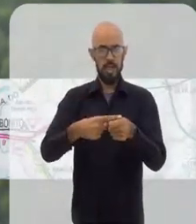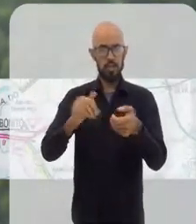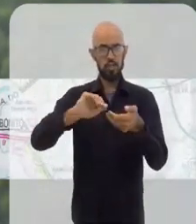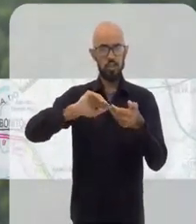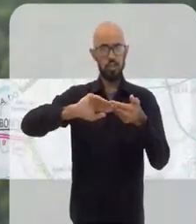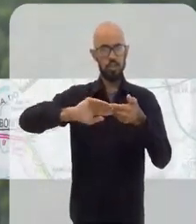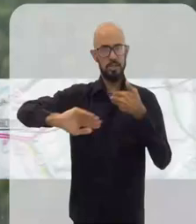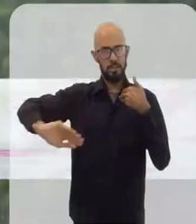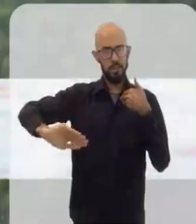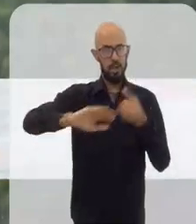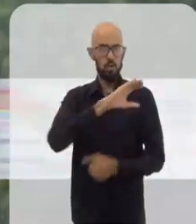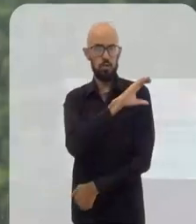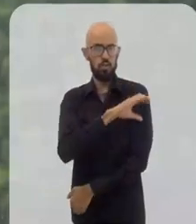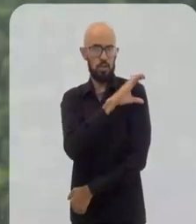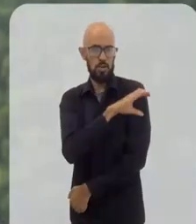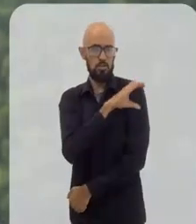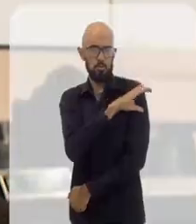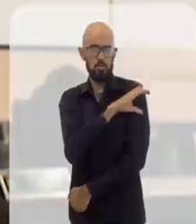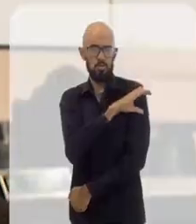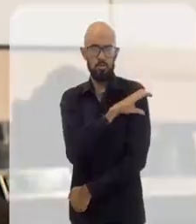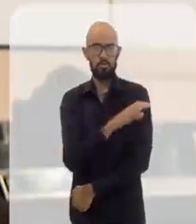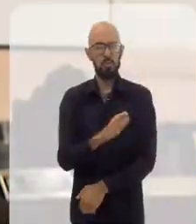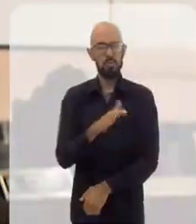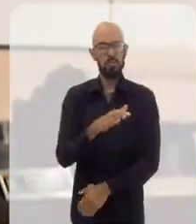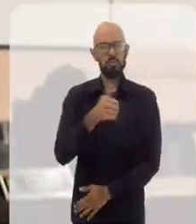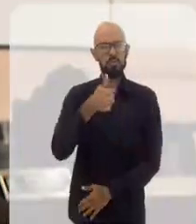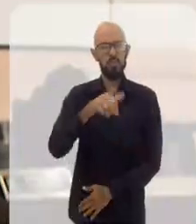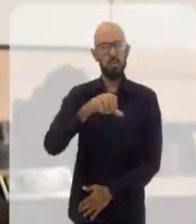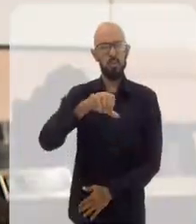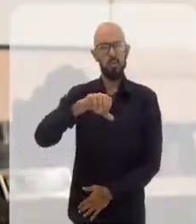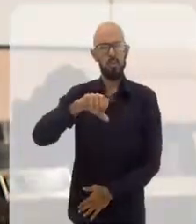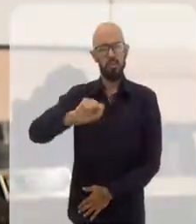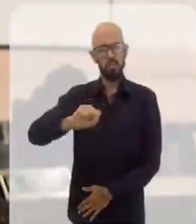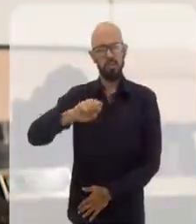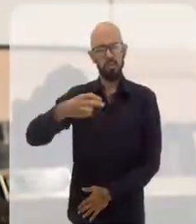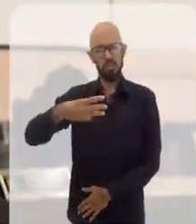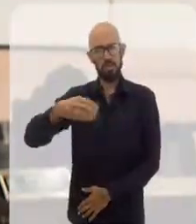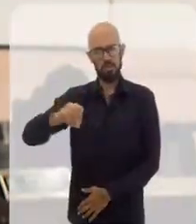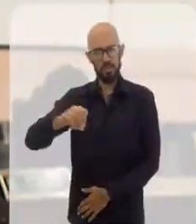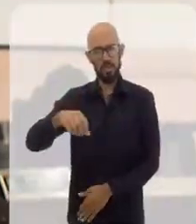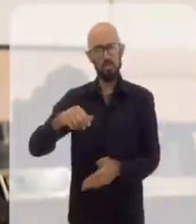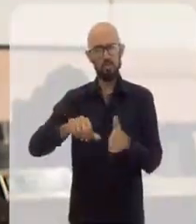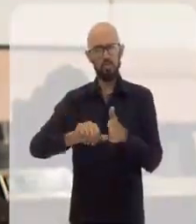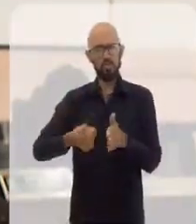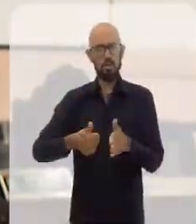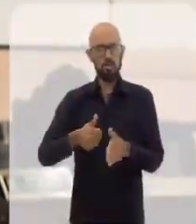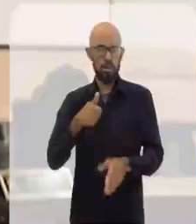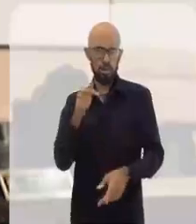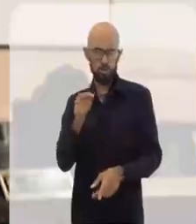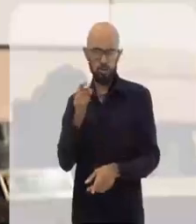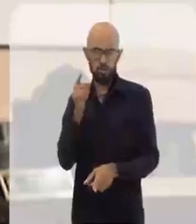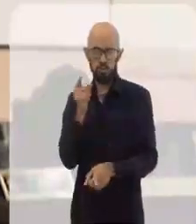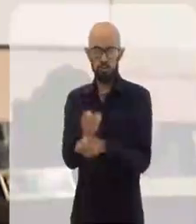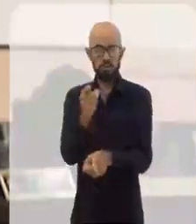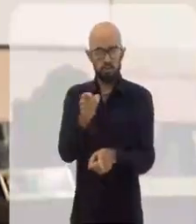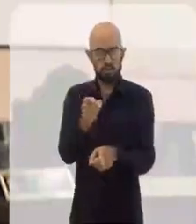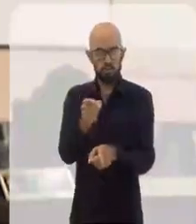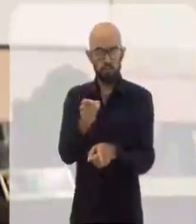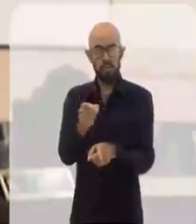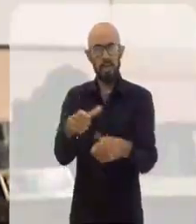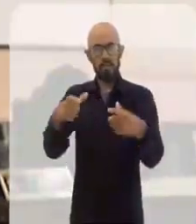perdeu 50% do seu território. Então, mais ou menos em 1830, os primeiros desbravadores vêm para essa região,